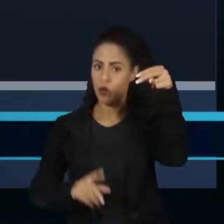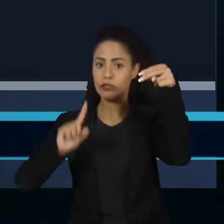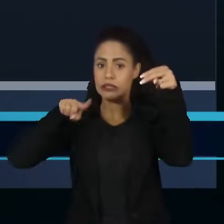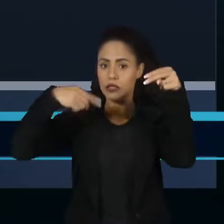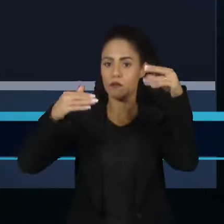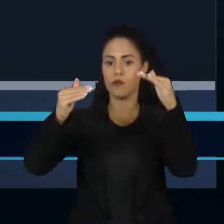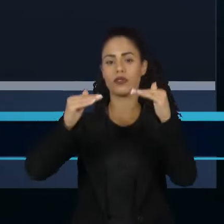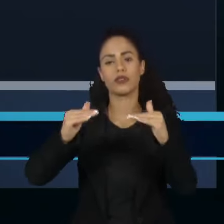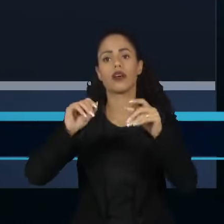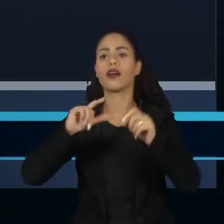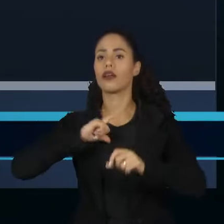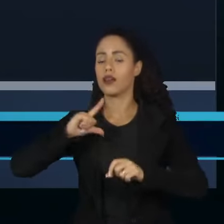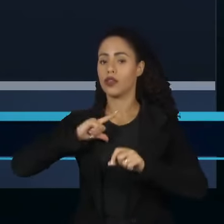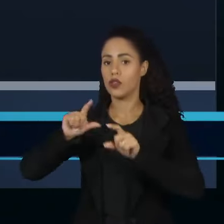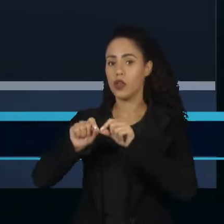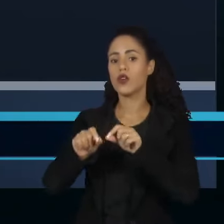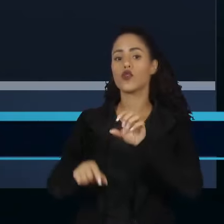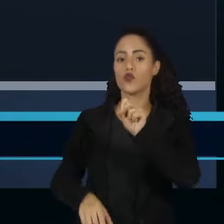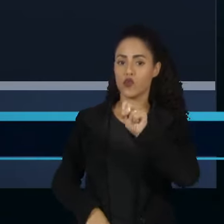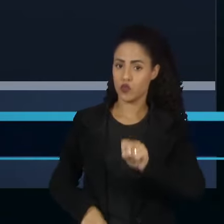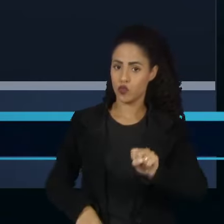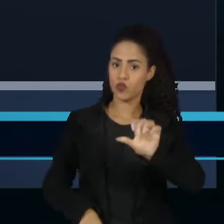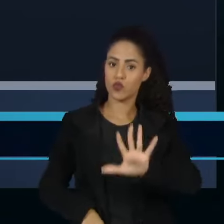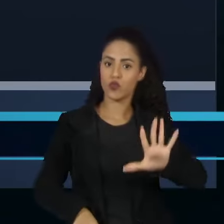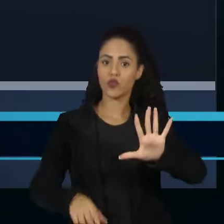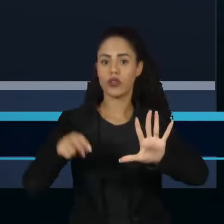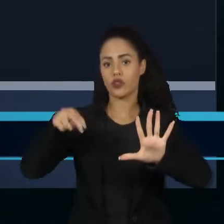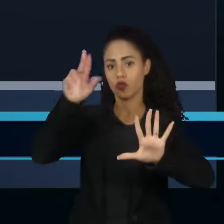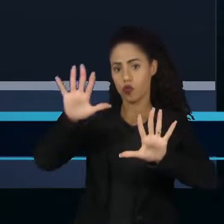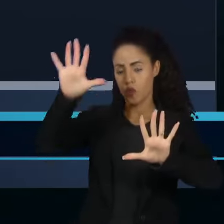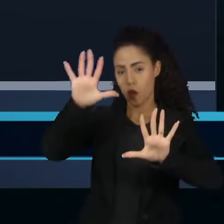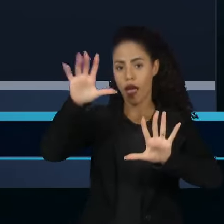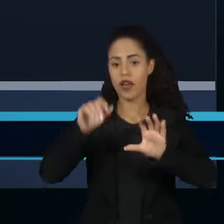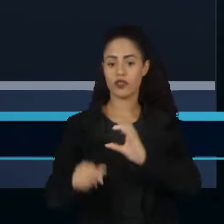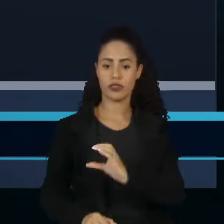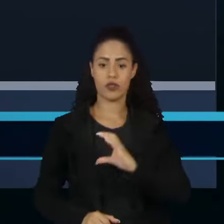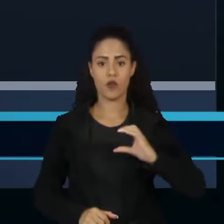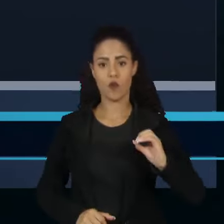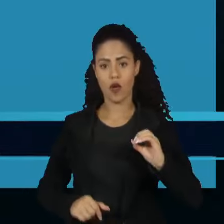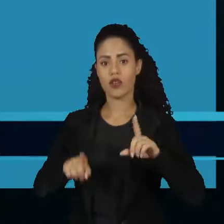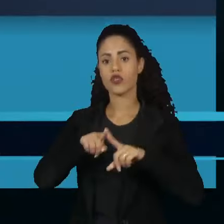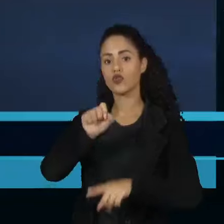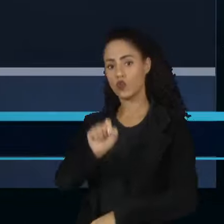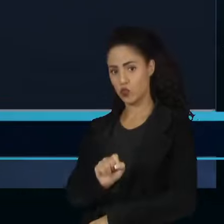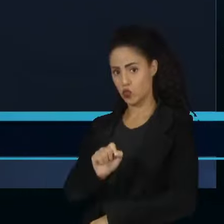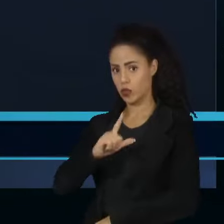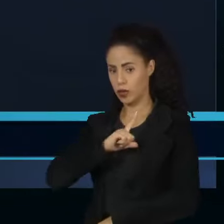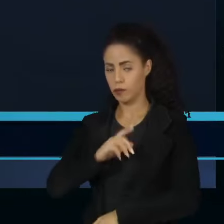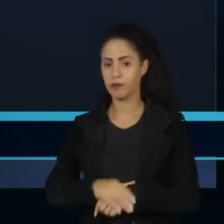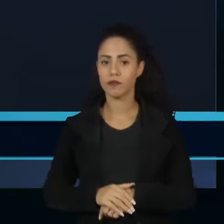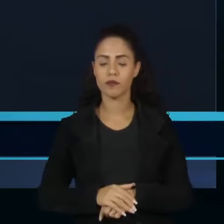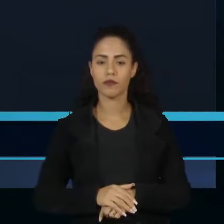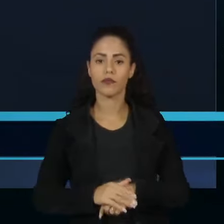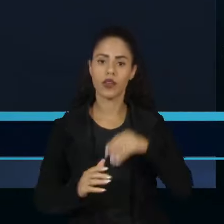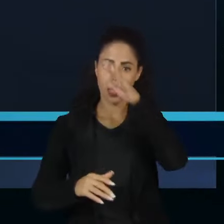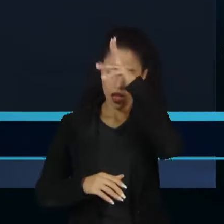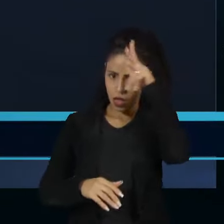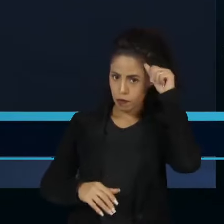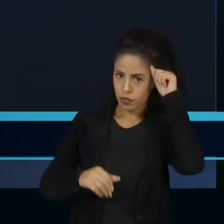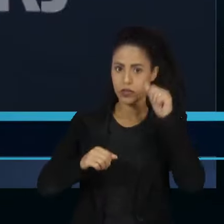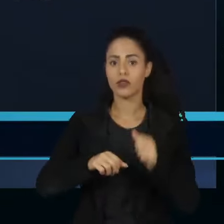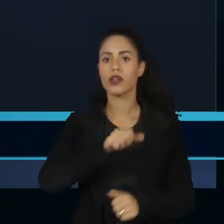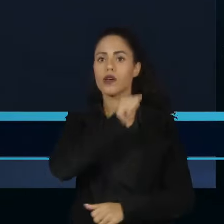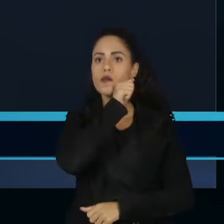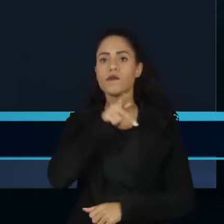seguida, aparecem as regiões sudeste, nordeste, centro-oeste e sul. Amazonas, Amapá,